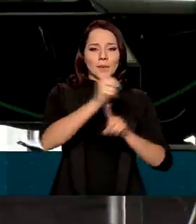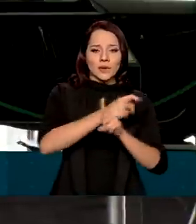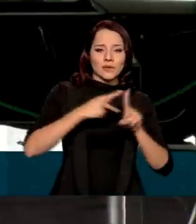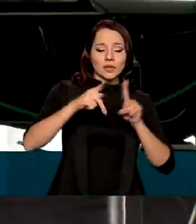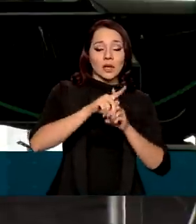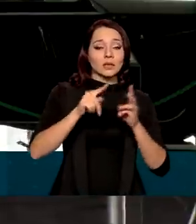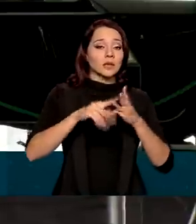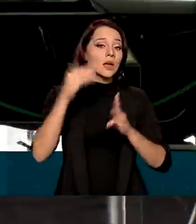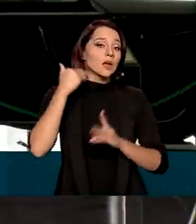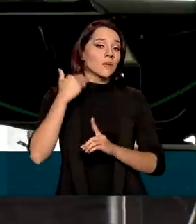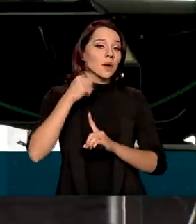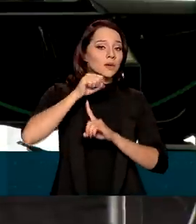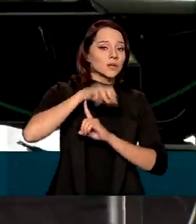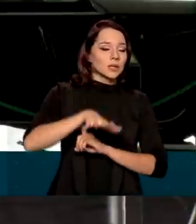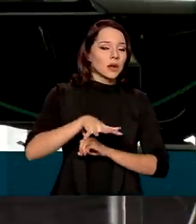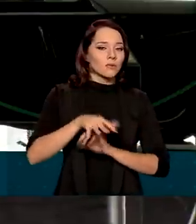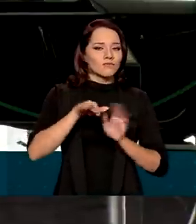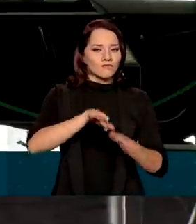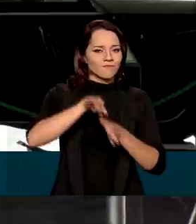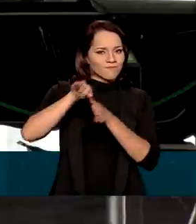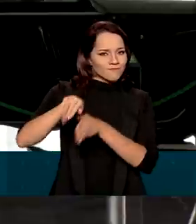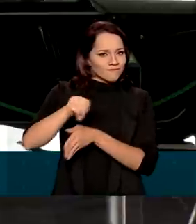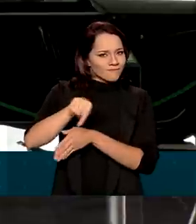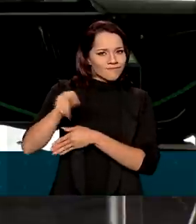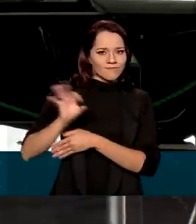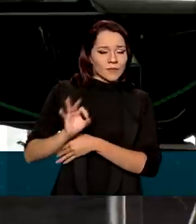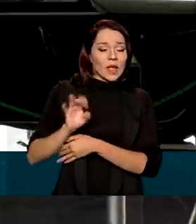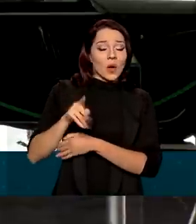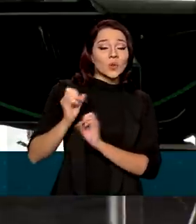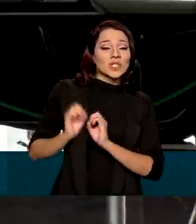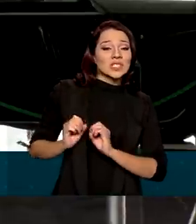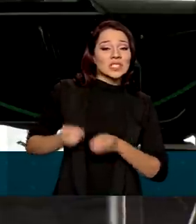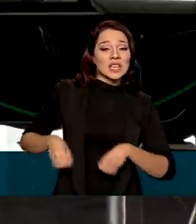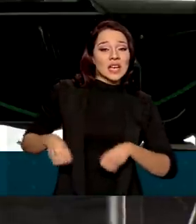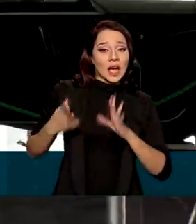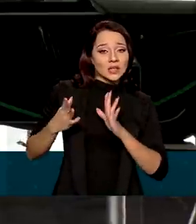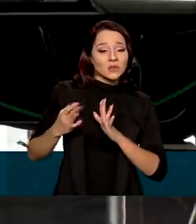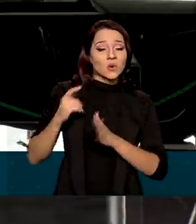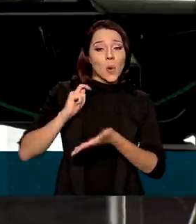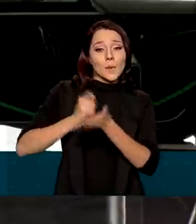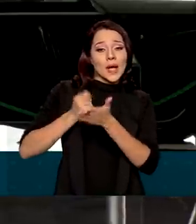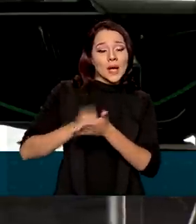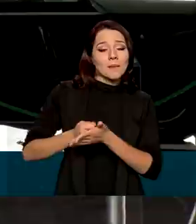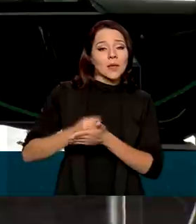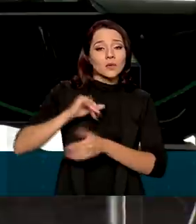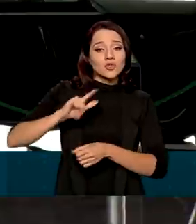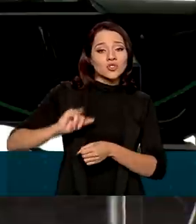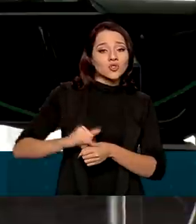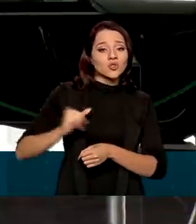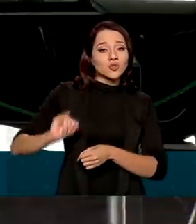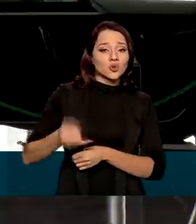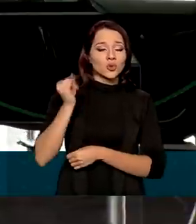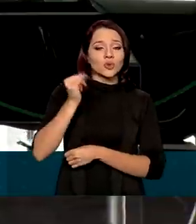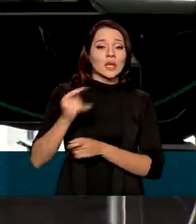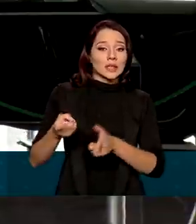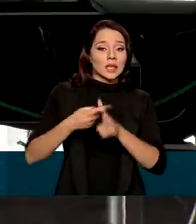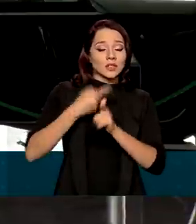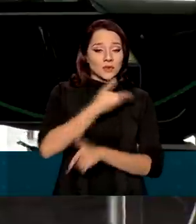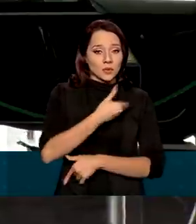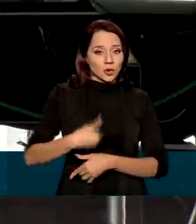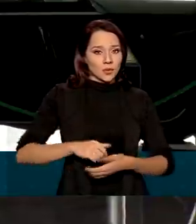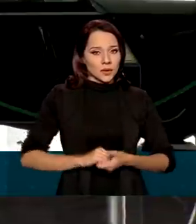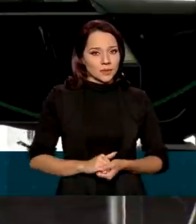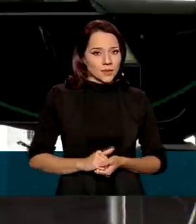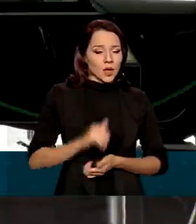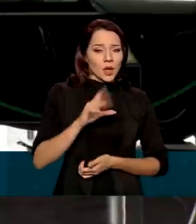Banco Central. Ficam de fora desta conta as despesas com o pagamento de juros da dívida pública. Segundo